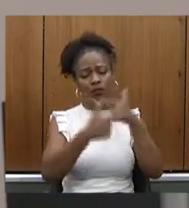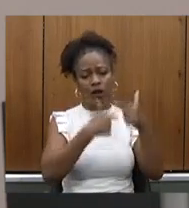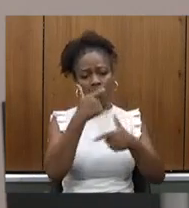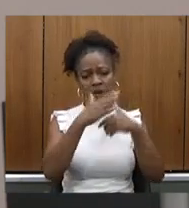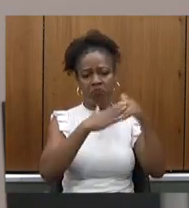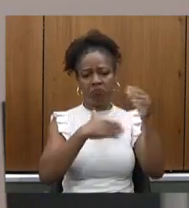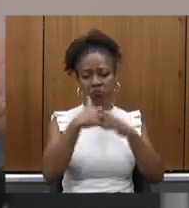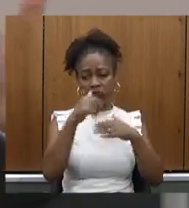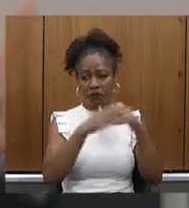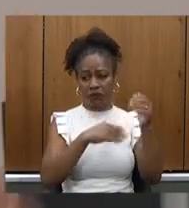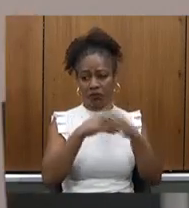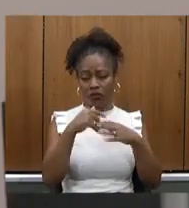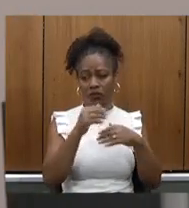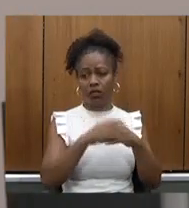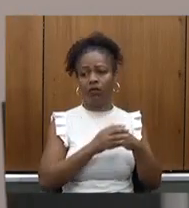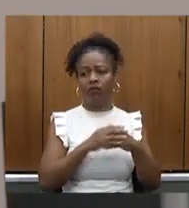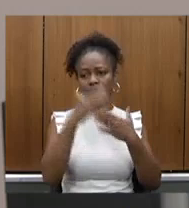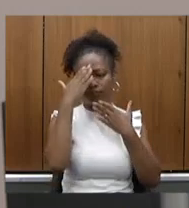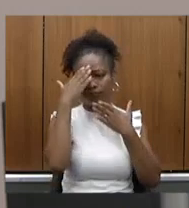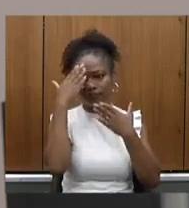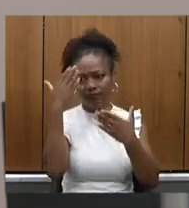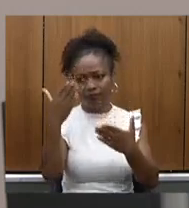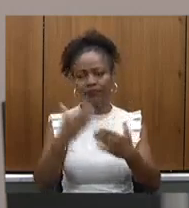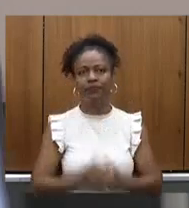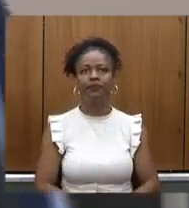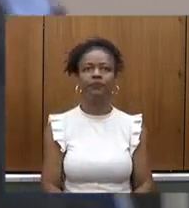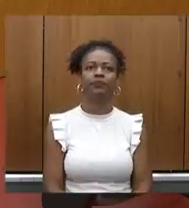com grandes resultados também muito obrigado secretário